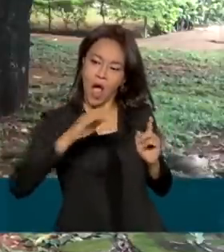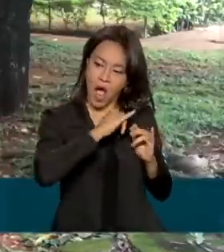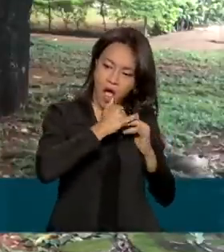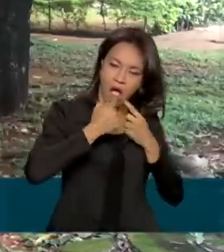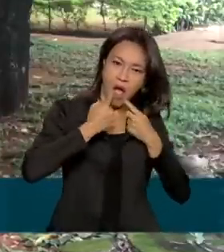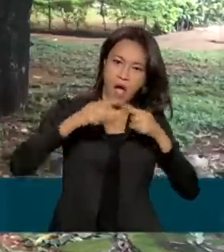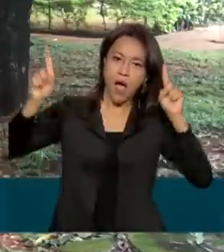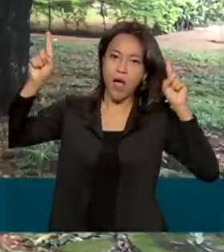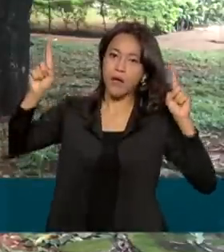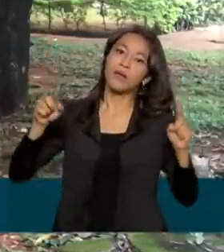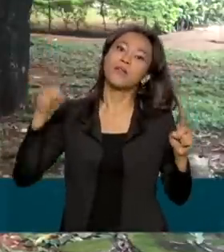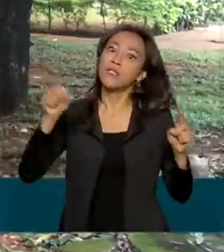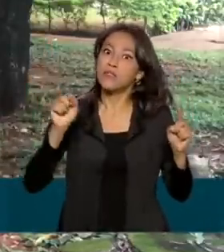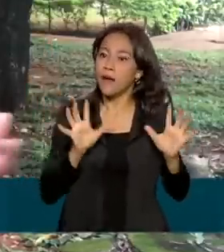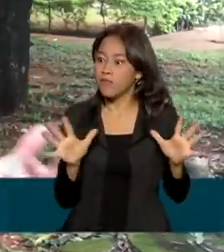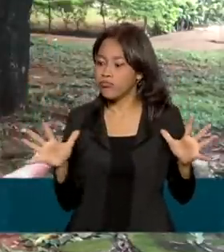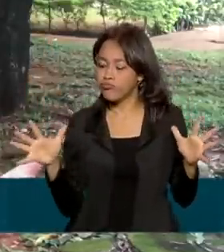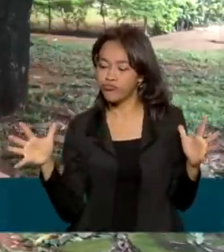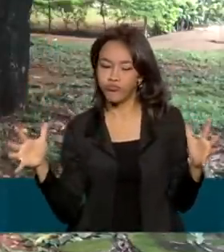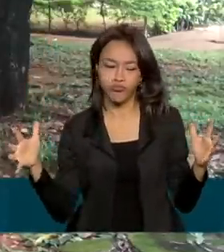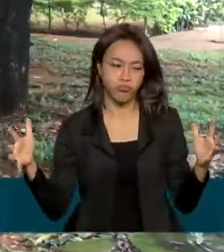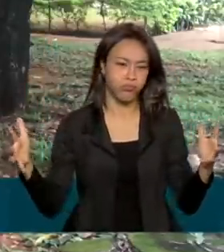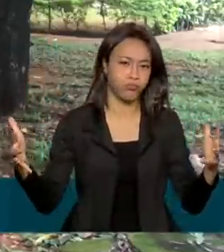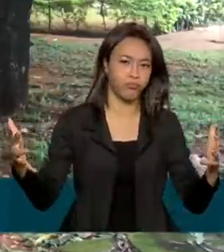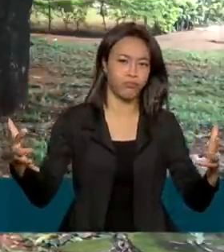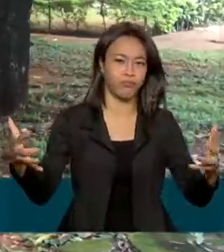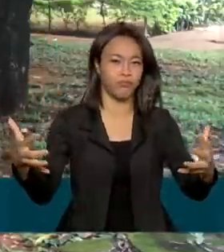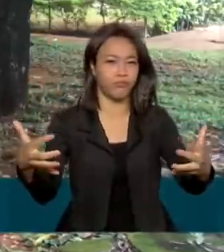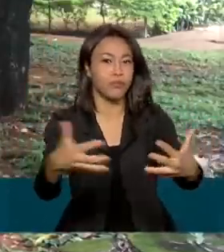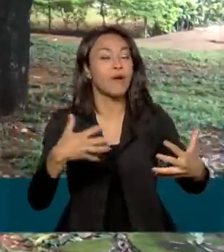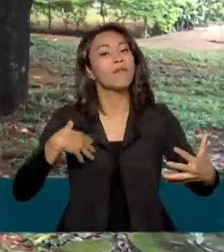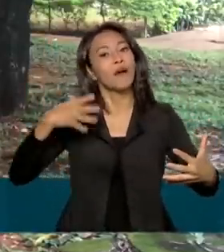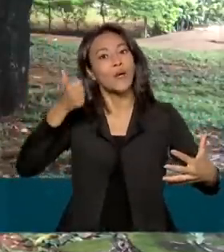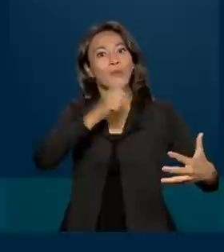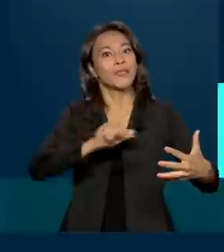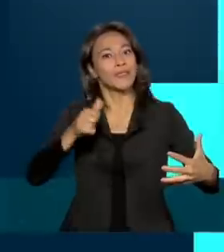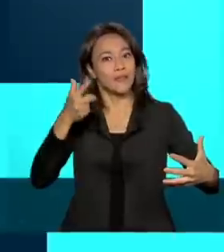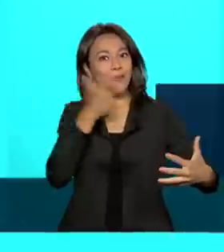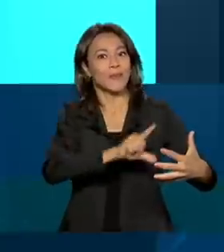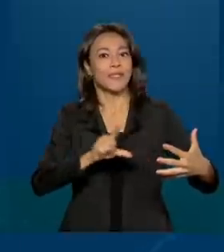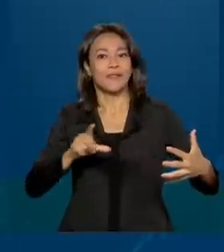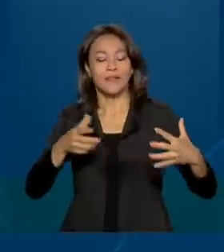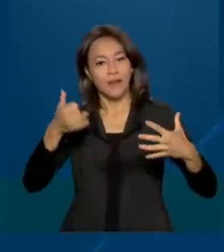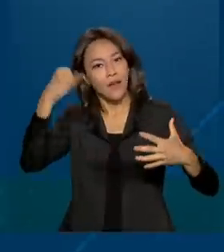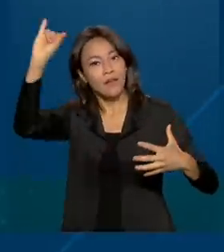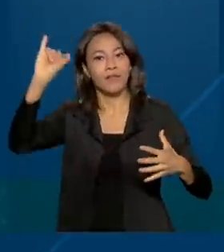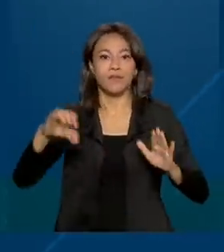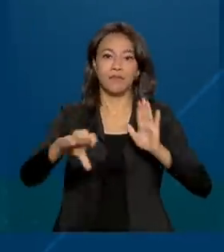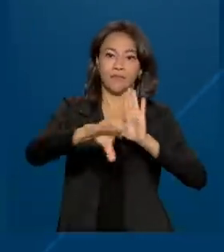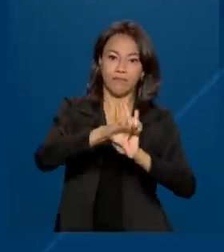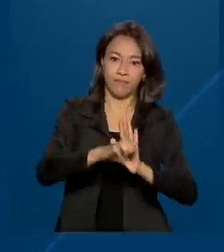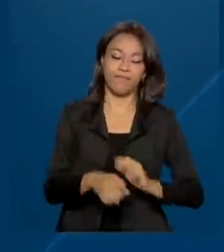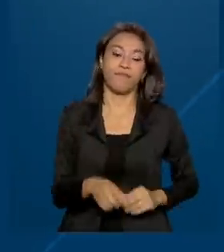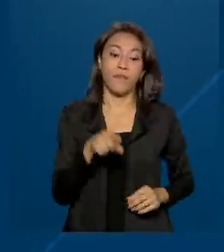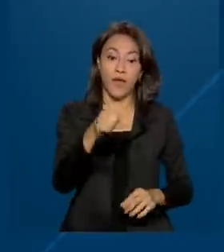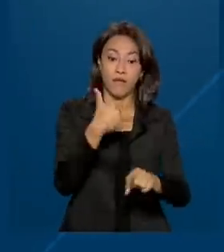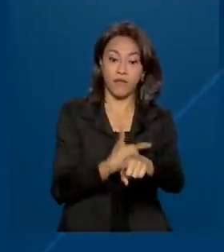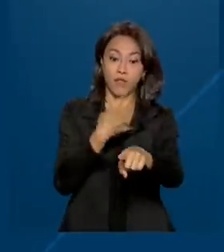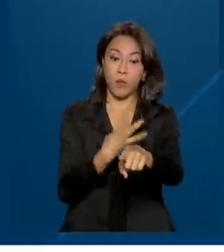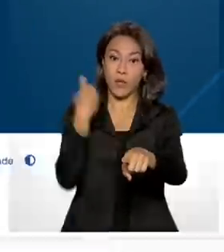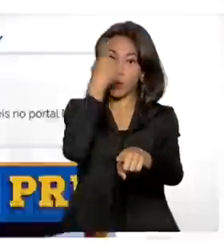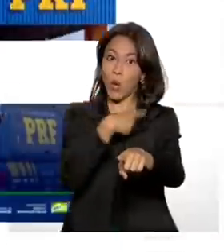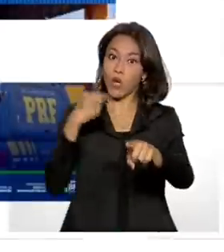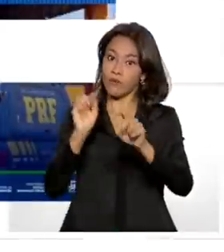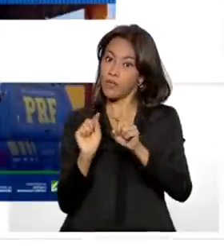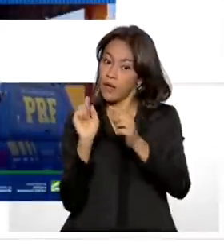espécie de cerco na região e os policiais vão tentar evitar o crime. O serviço funciona 24 horas. É